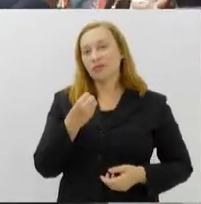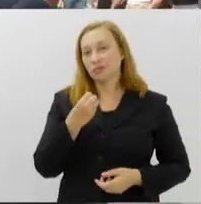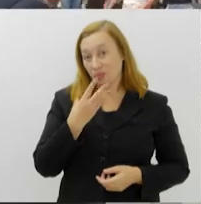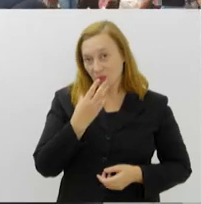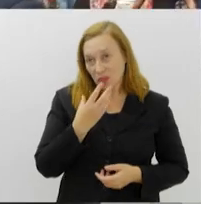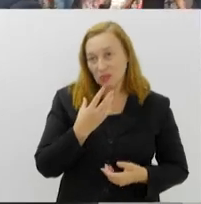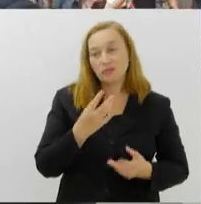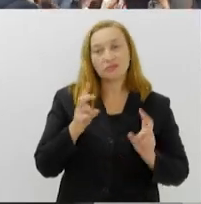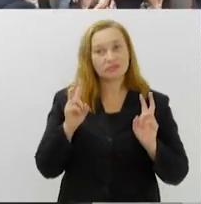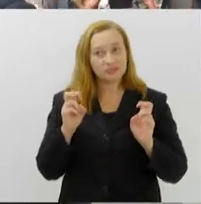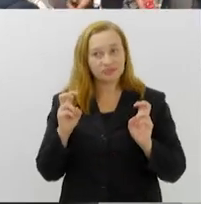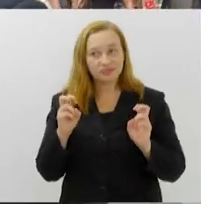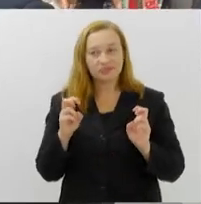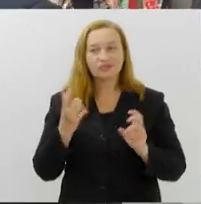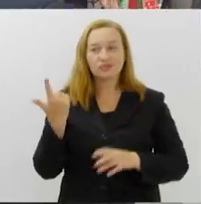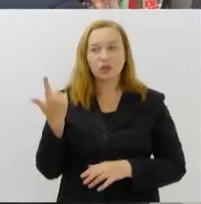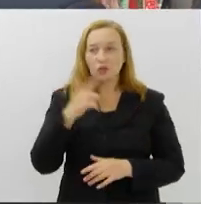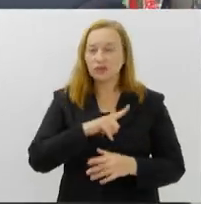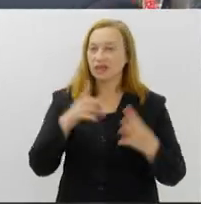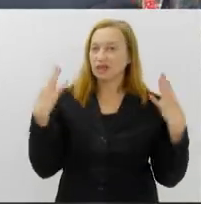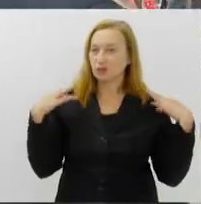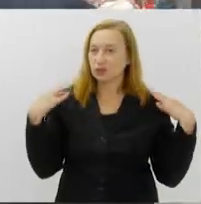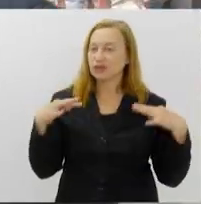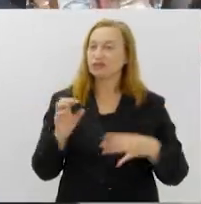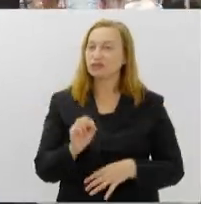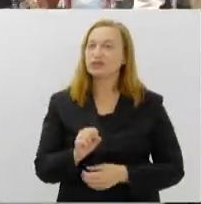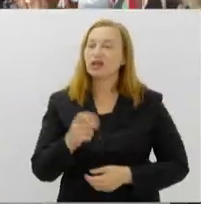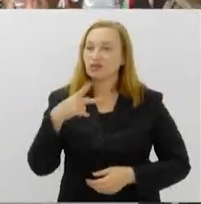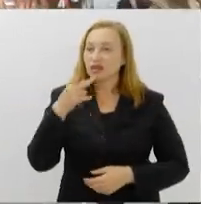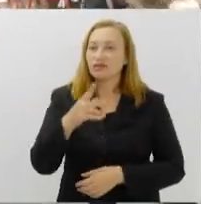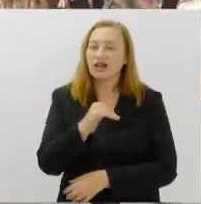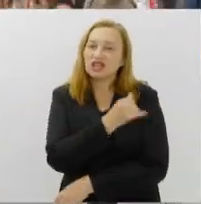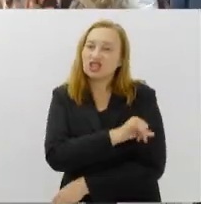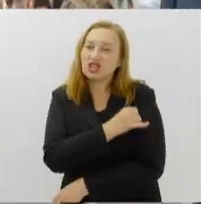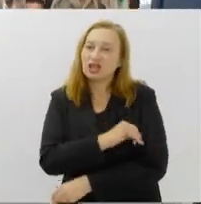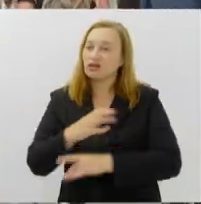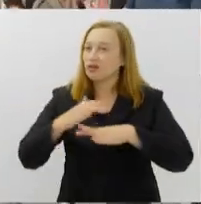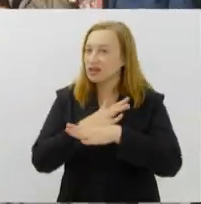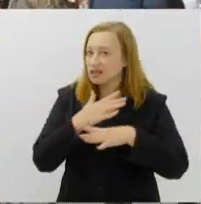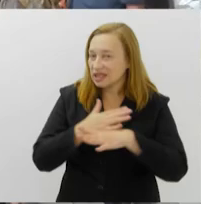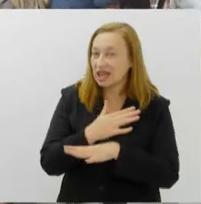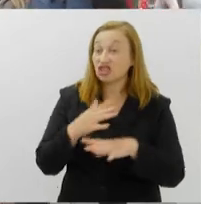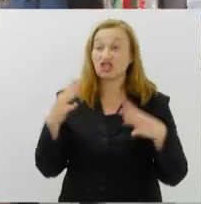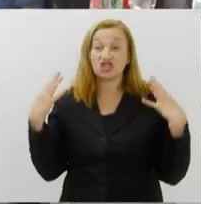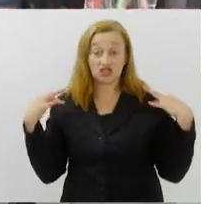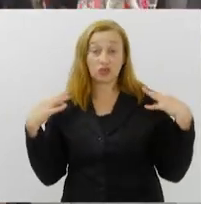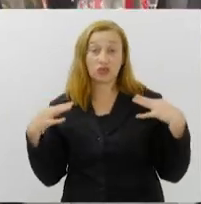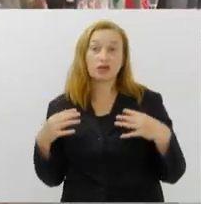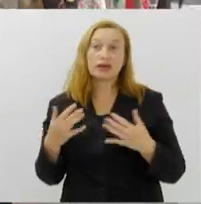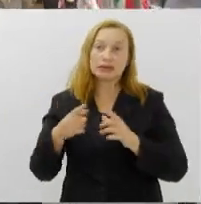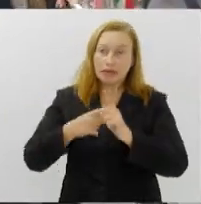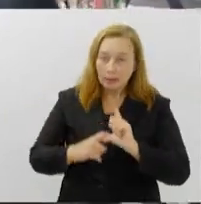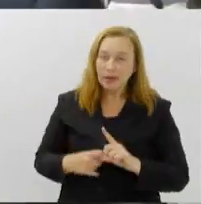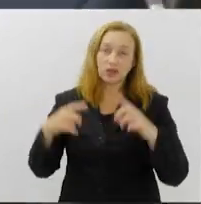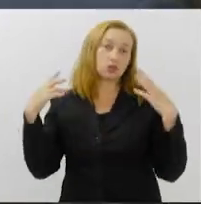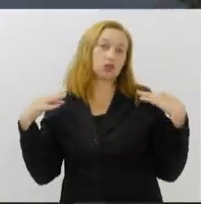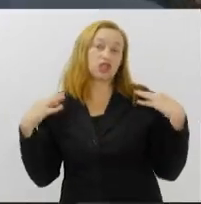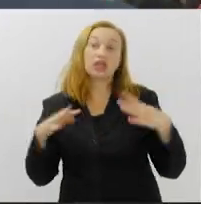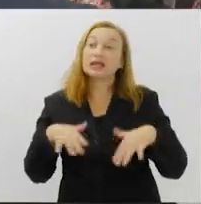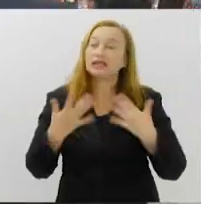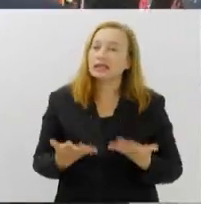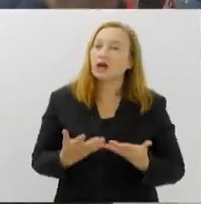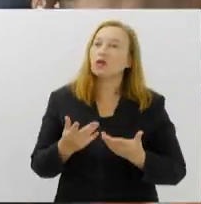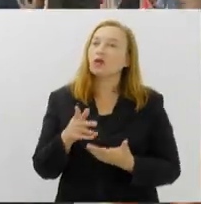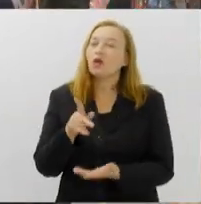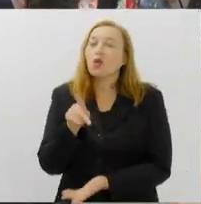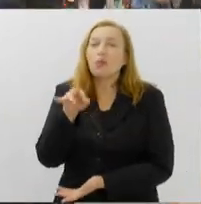que a gente consegue fomentar muito o turismo, né. Quando a gente fala de Rio, a gente fala que é uma cidade turística, a gente depende do turismo. Então, assim, o polo é